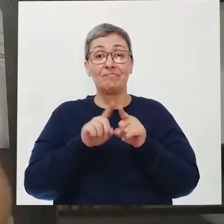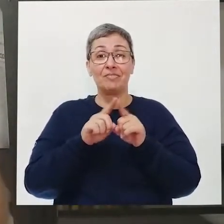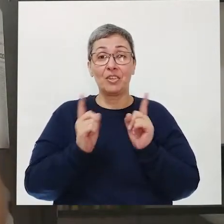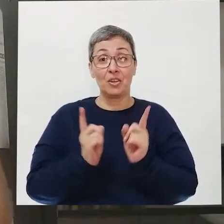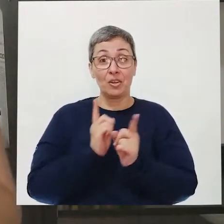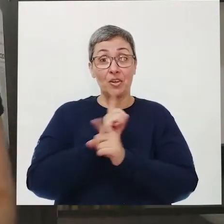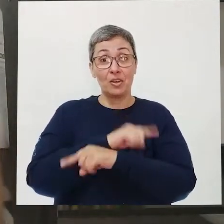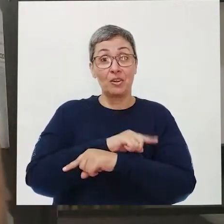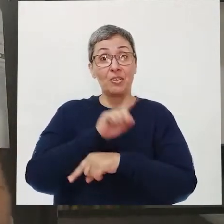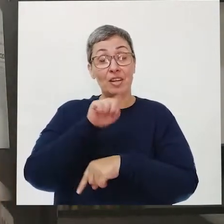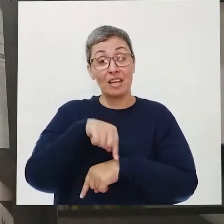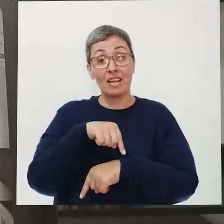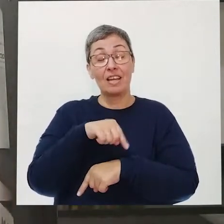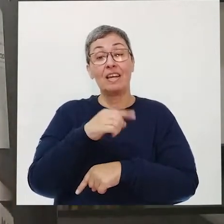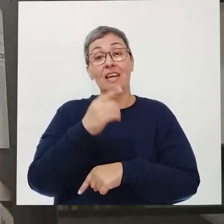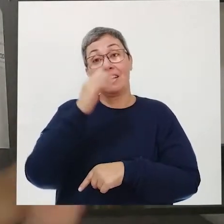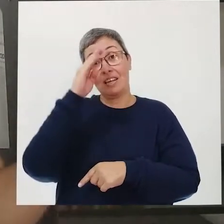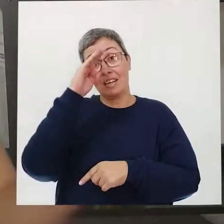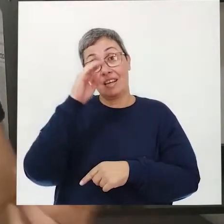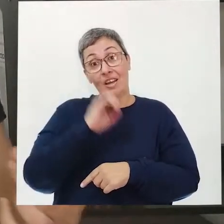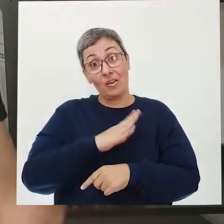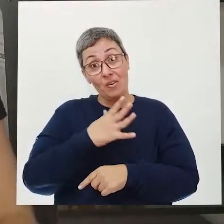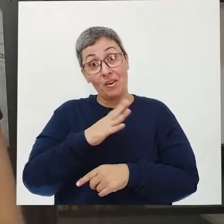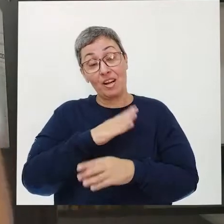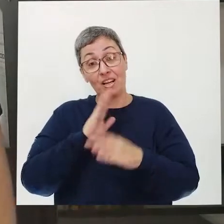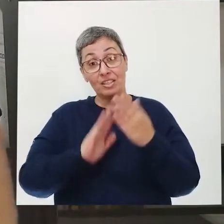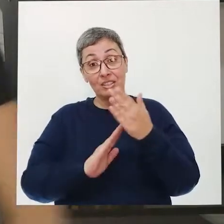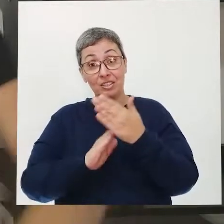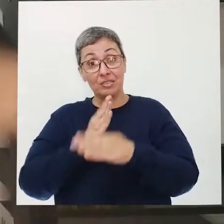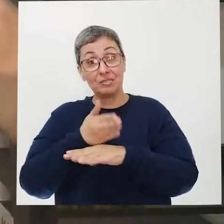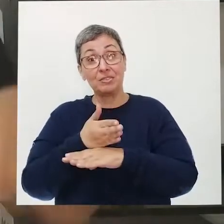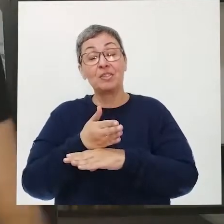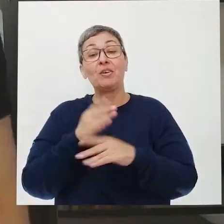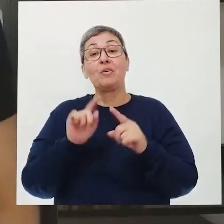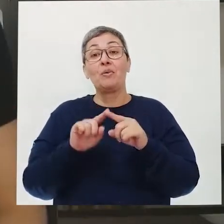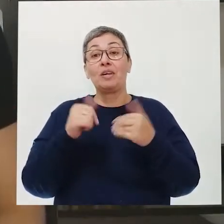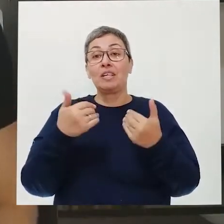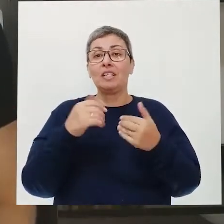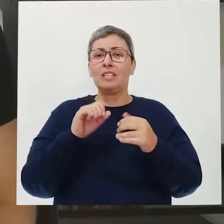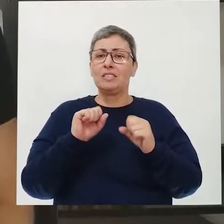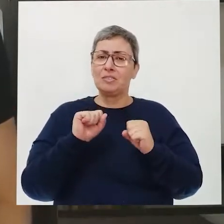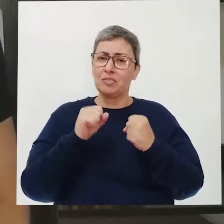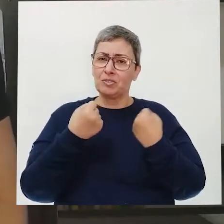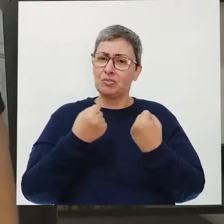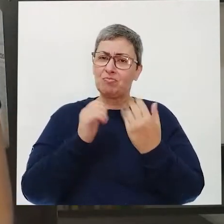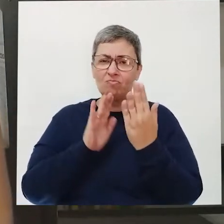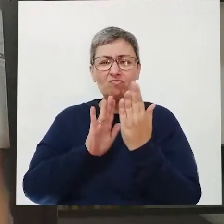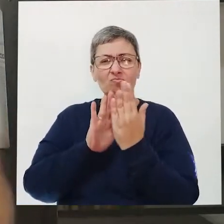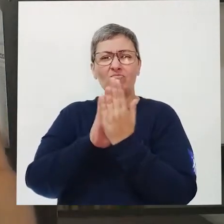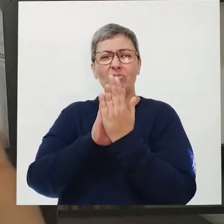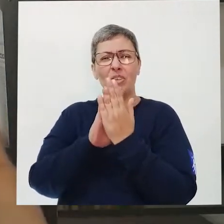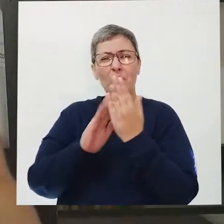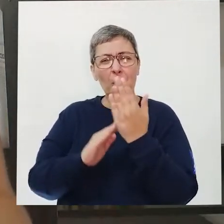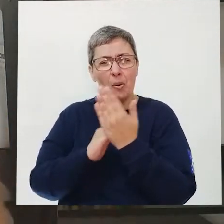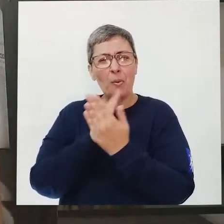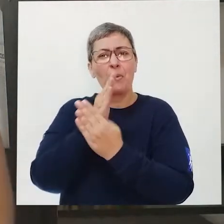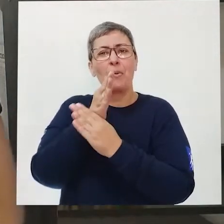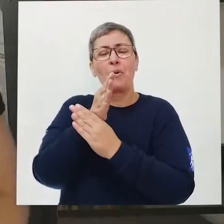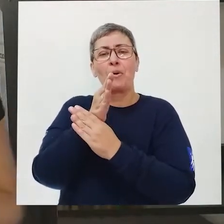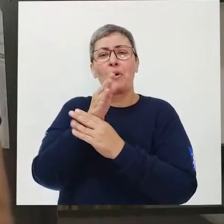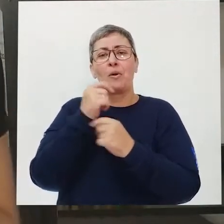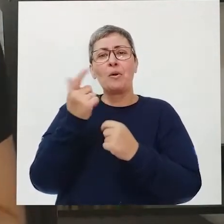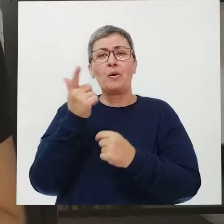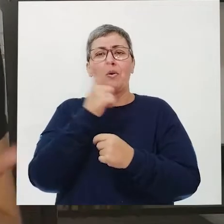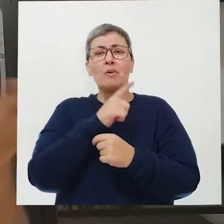contrário do medo é a coragem e a superação. Quando conseguimos enfrentá-lo, subimos mais um degrau